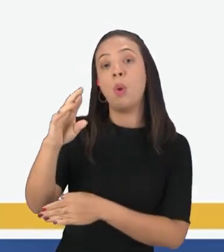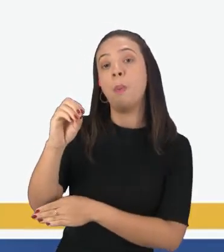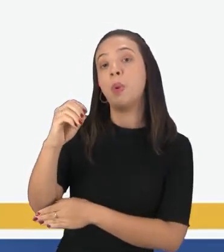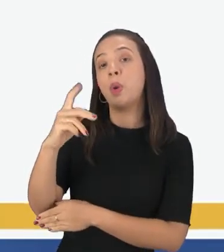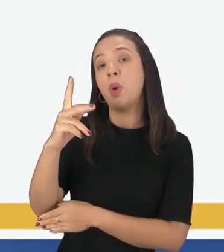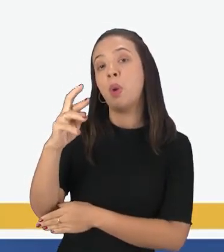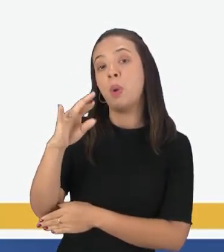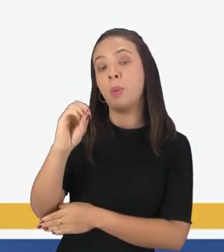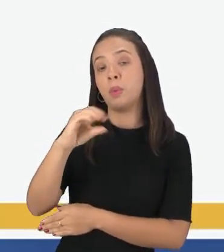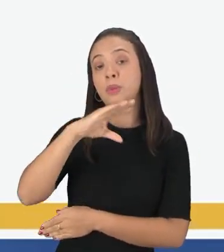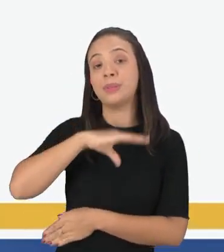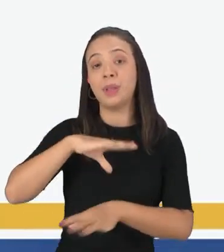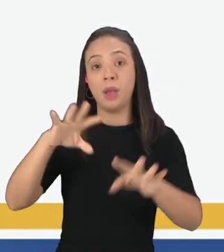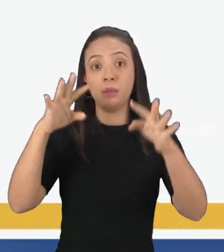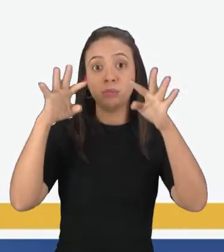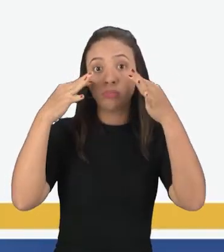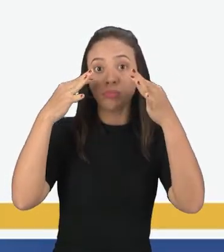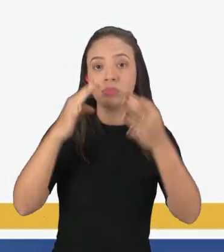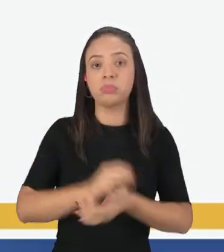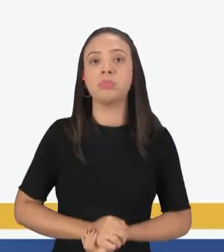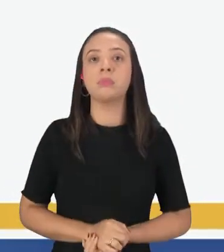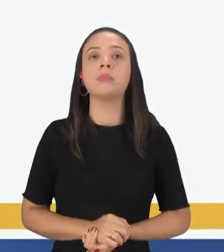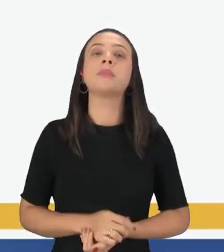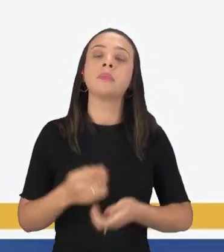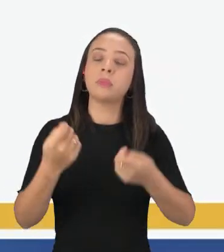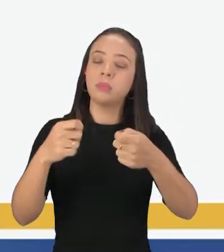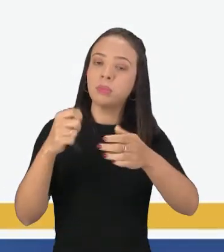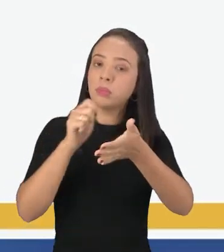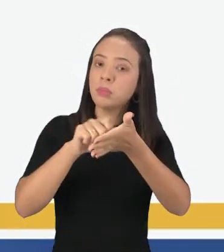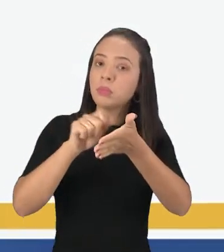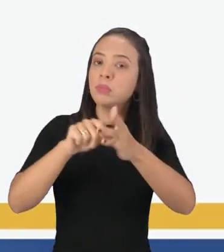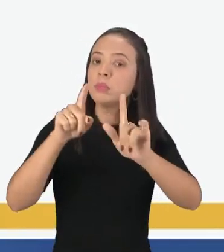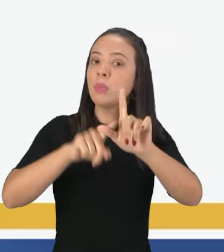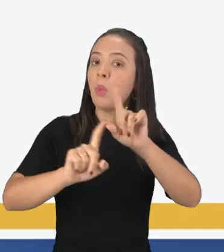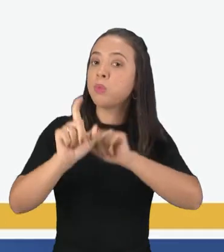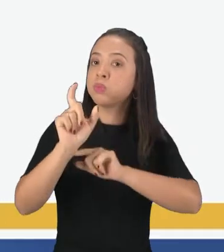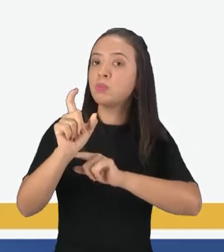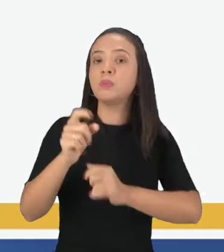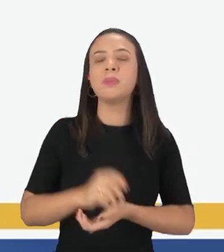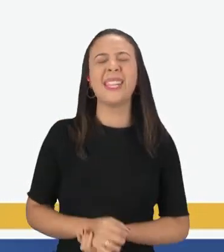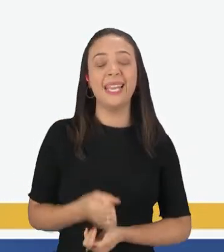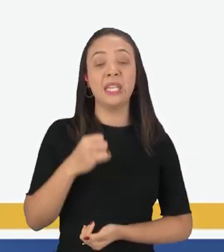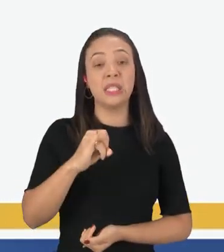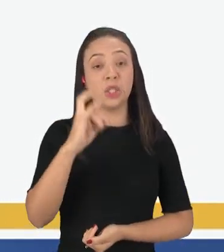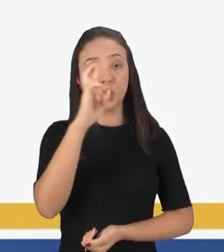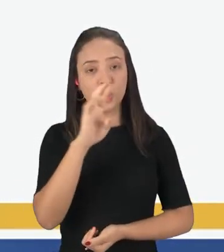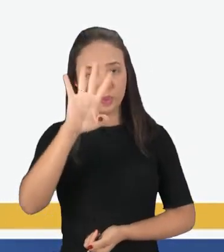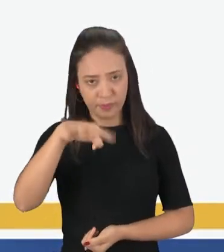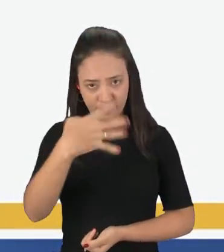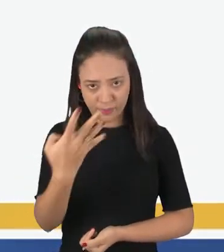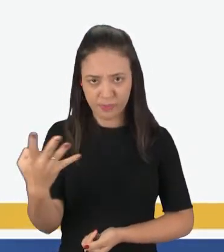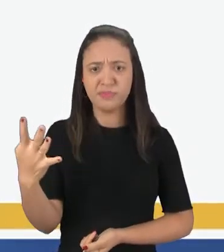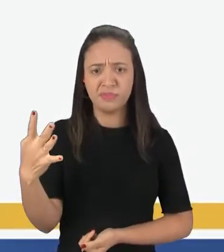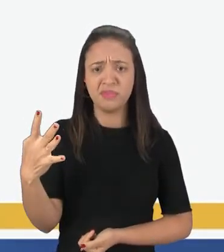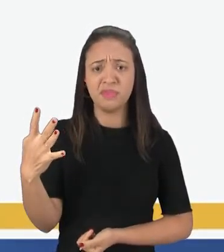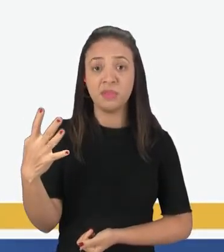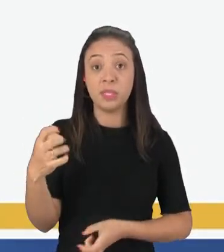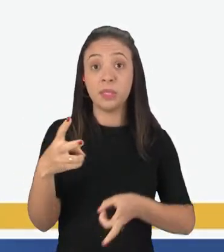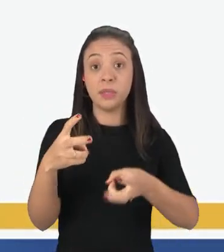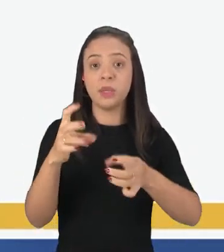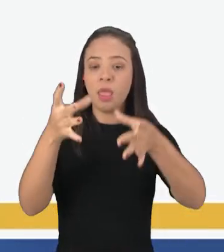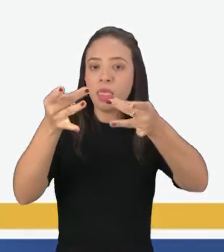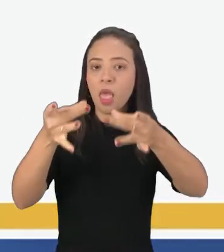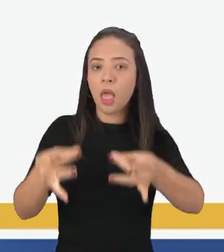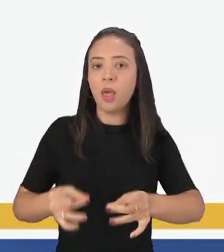é o nome do jornal. Então, precisa ser escrito com letra maiúscula também. Se você observar nesse quadro aí, observe esse